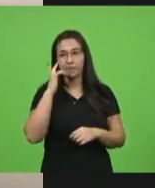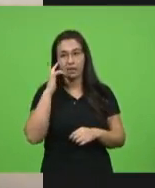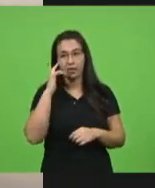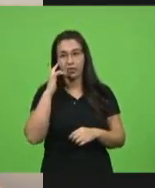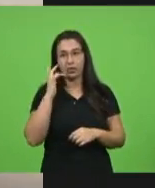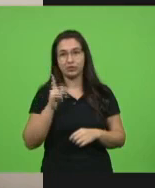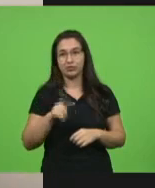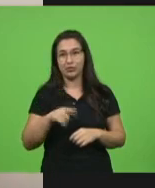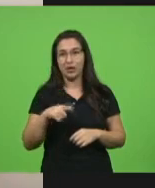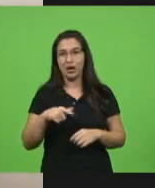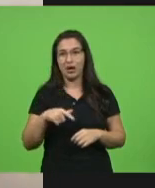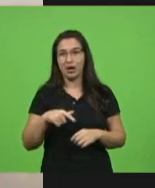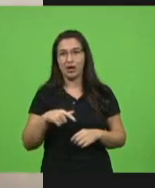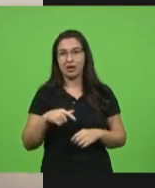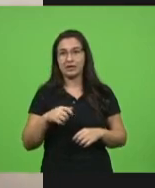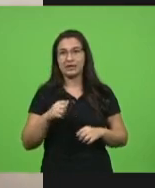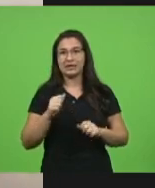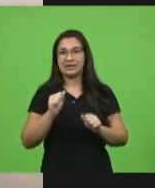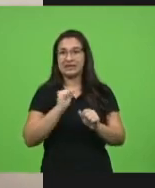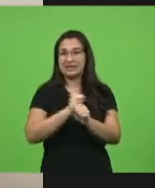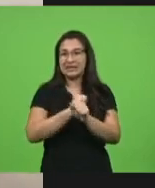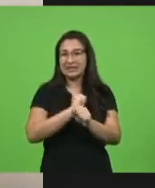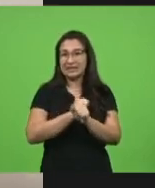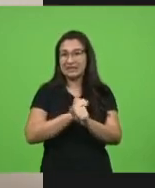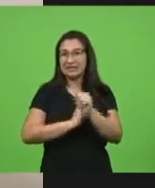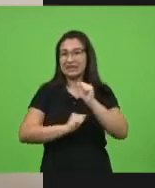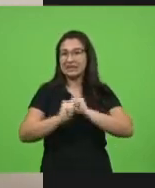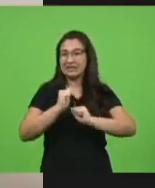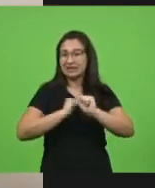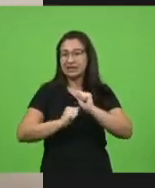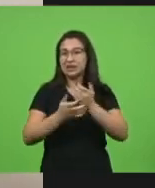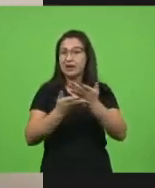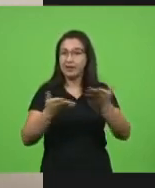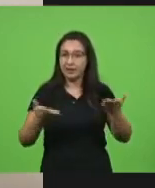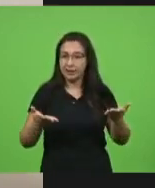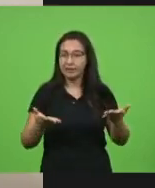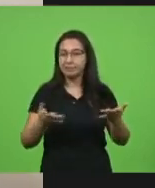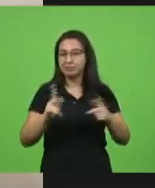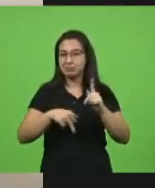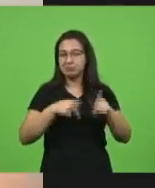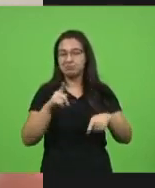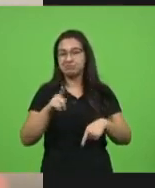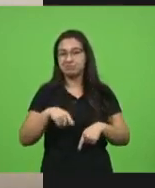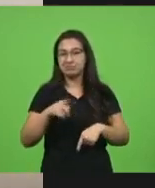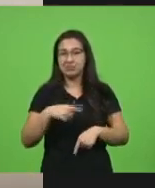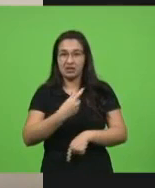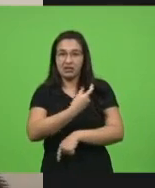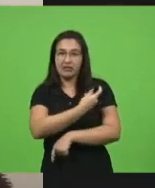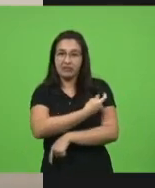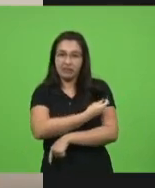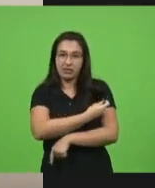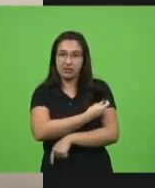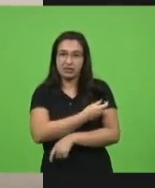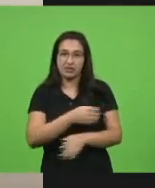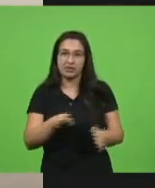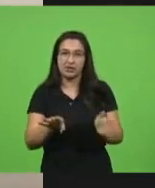esperança da nossa população, é a chegada da vacina, porque sem ela,